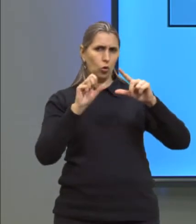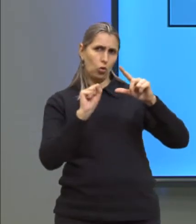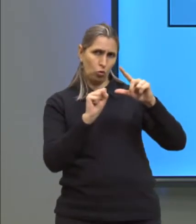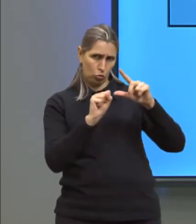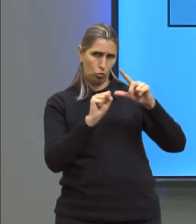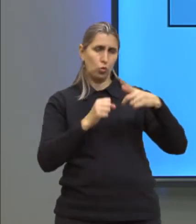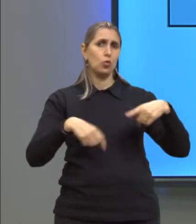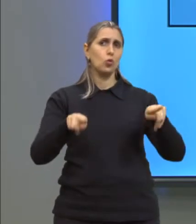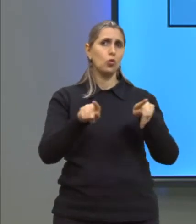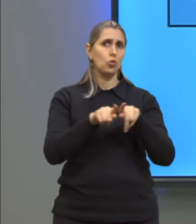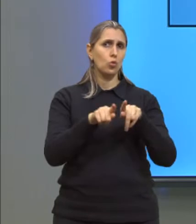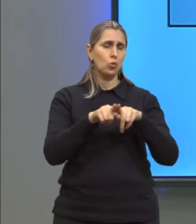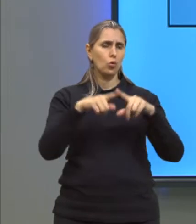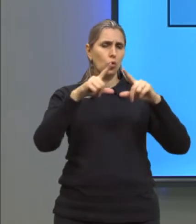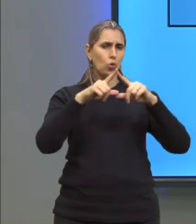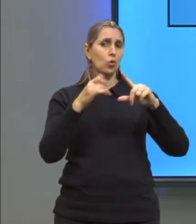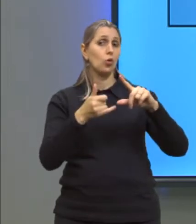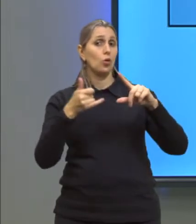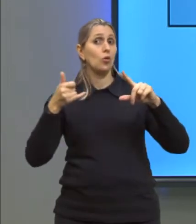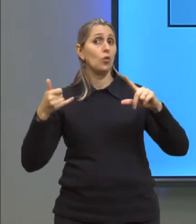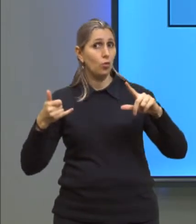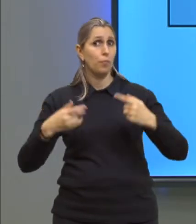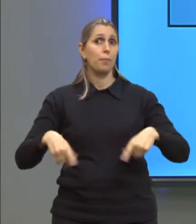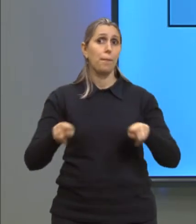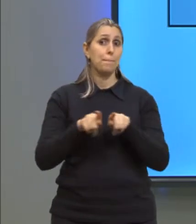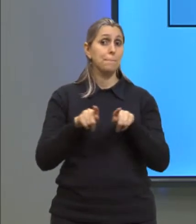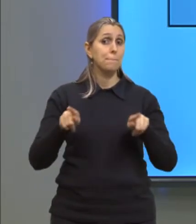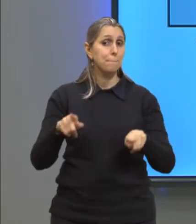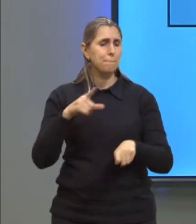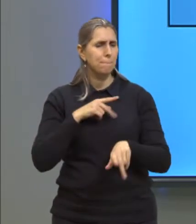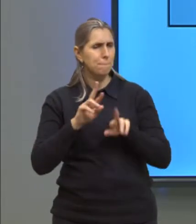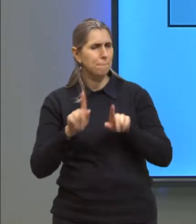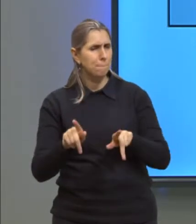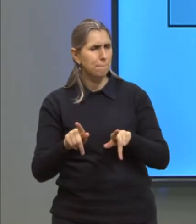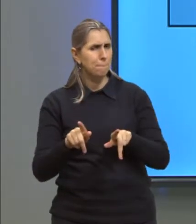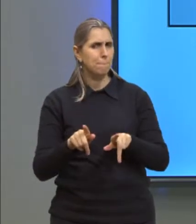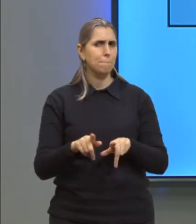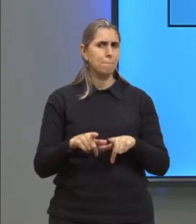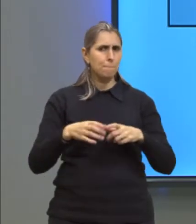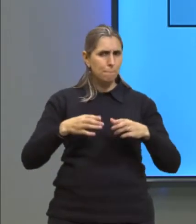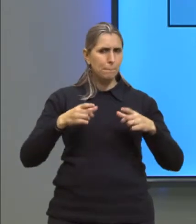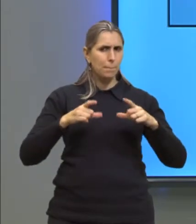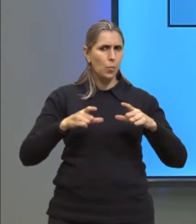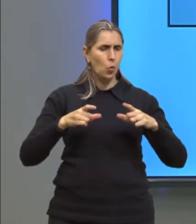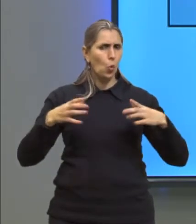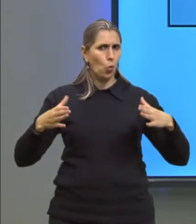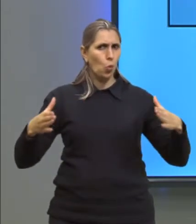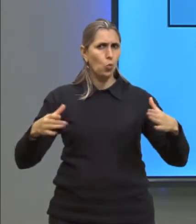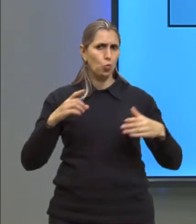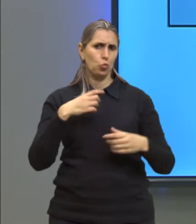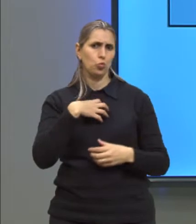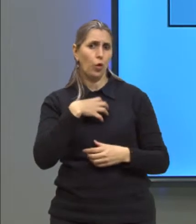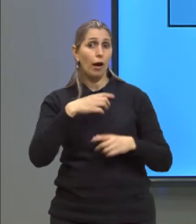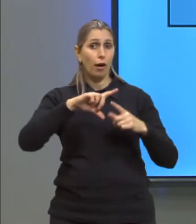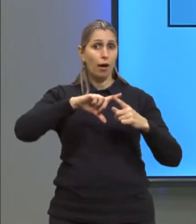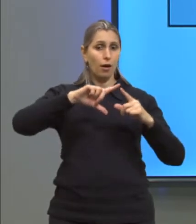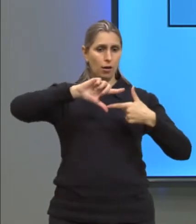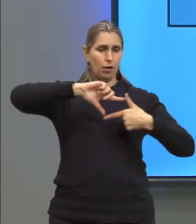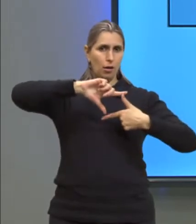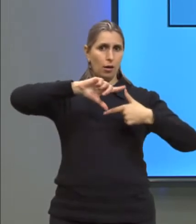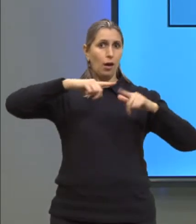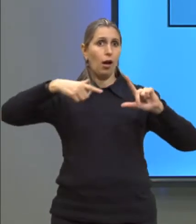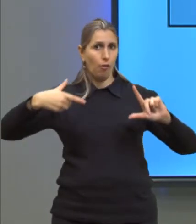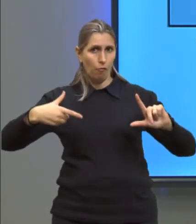e também linear, mas tem aquela diferença, as dimensões. A fórmula é igual,